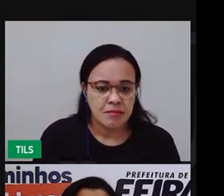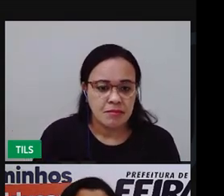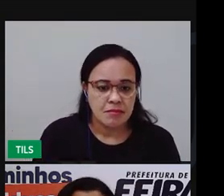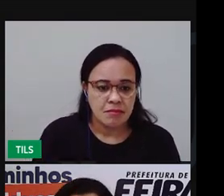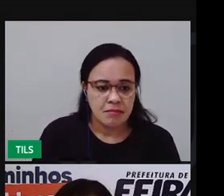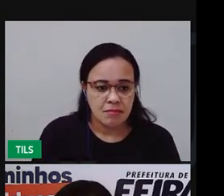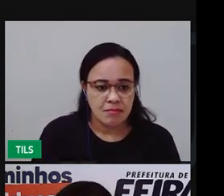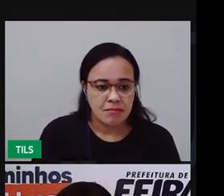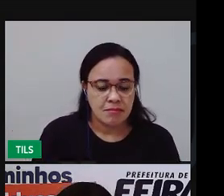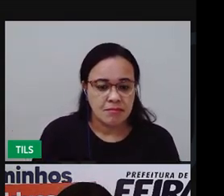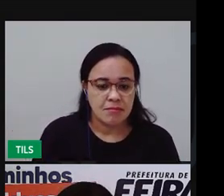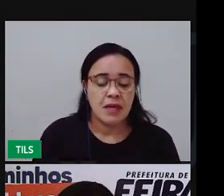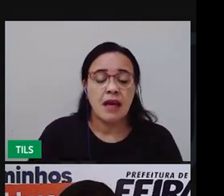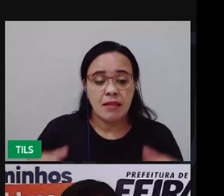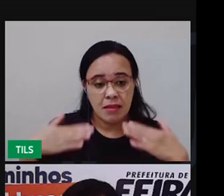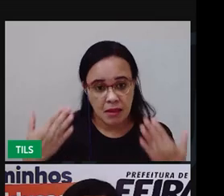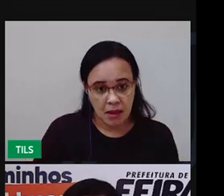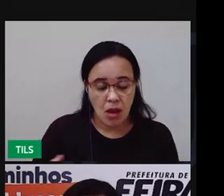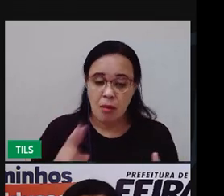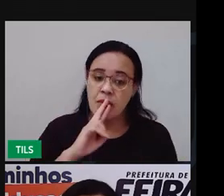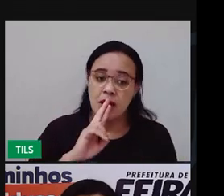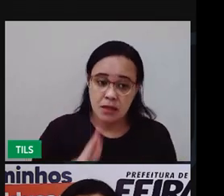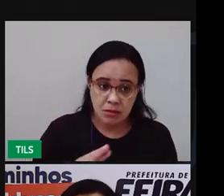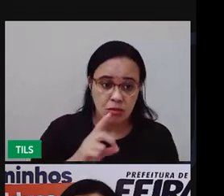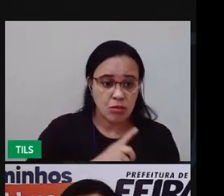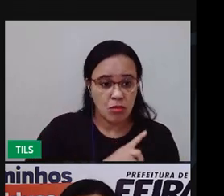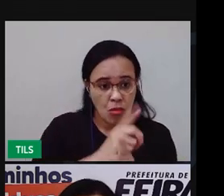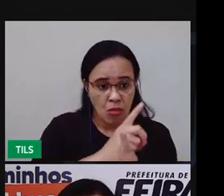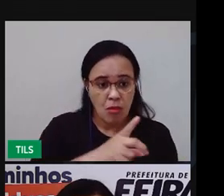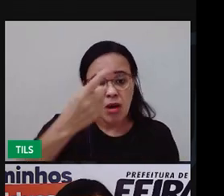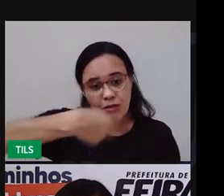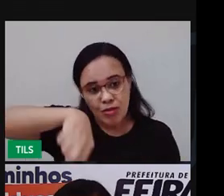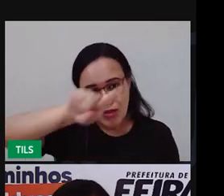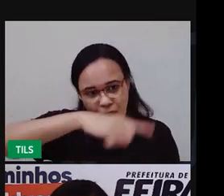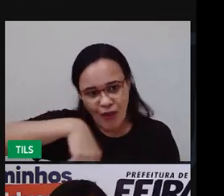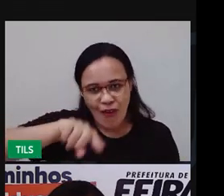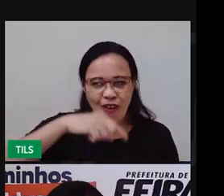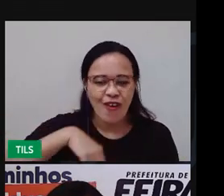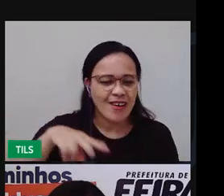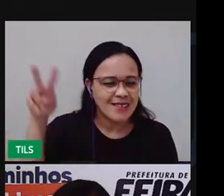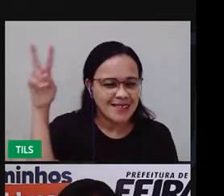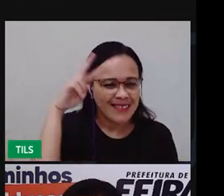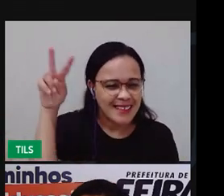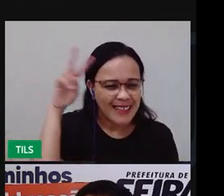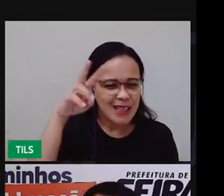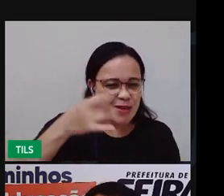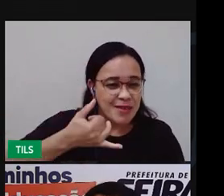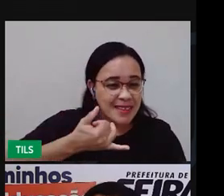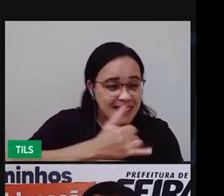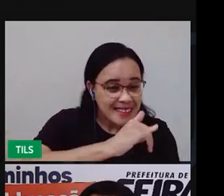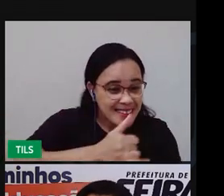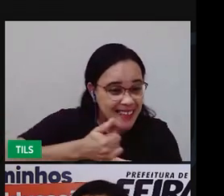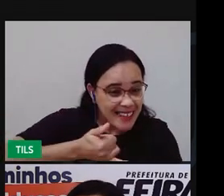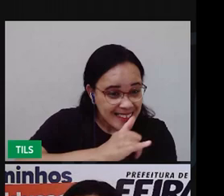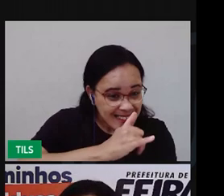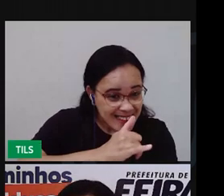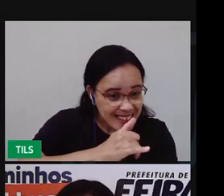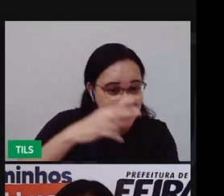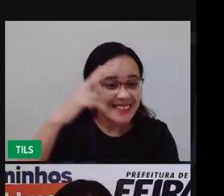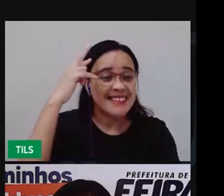Para descobrir, a gente vai fazer, vai utilizar aquela estratégia que eu já mostrei na outra aula.